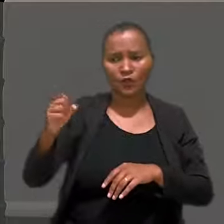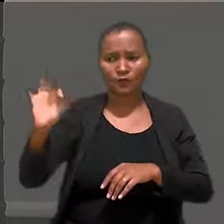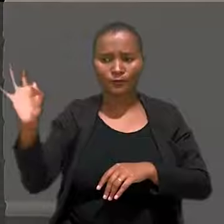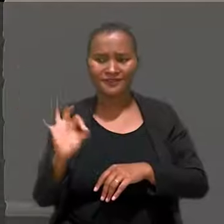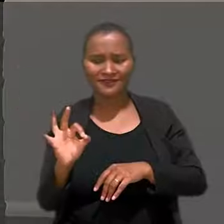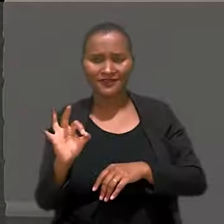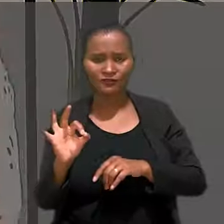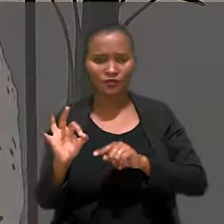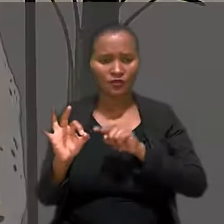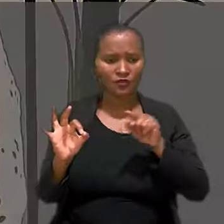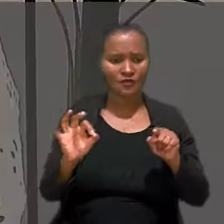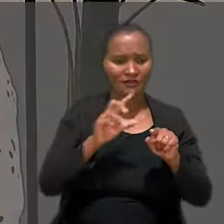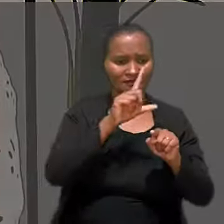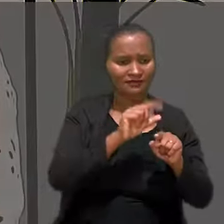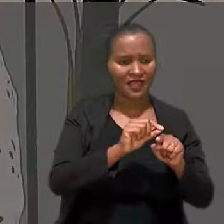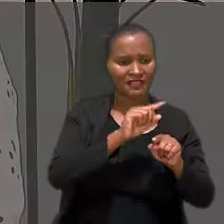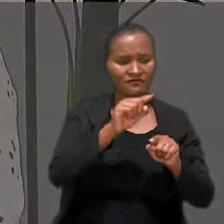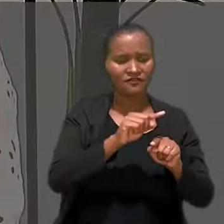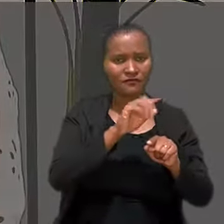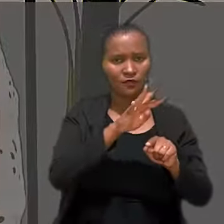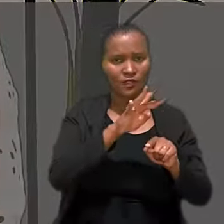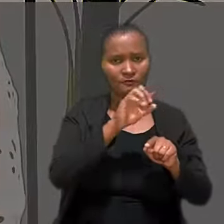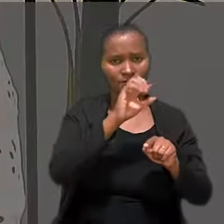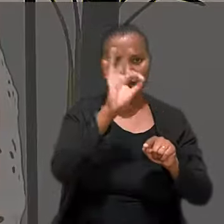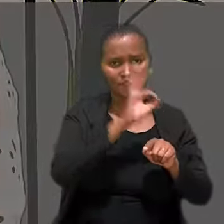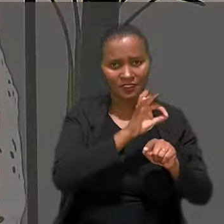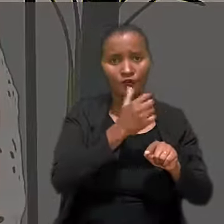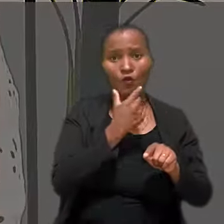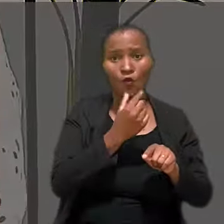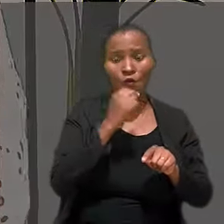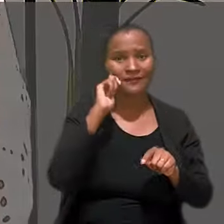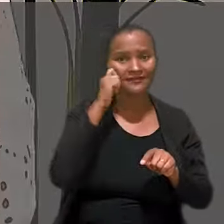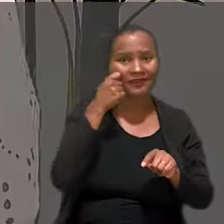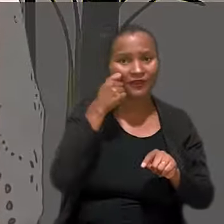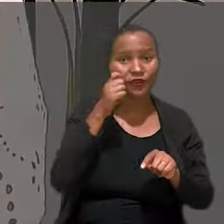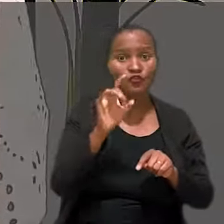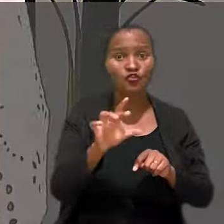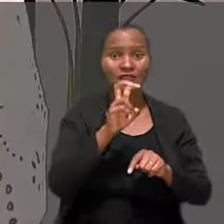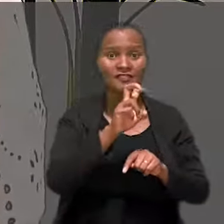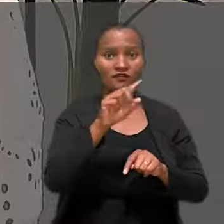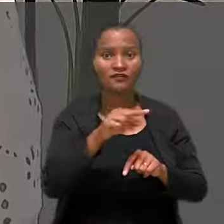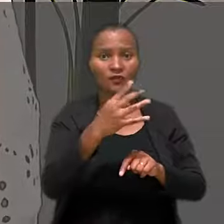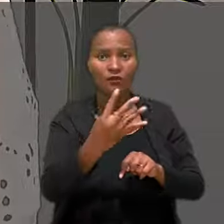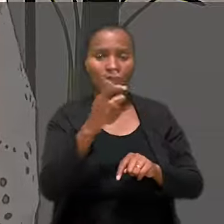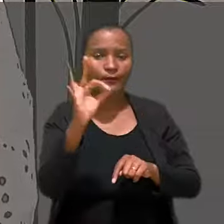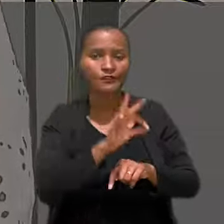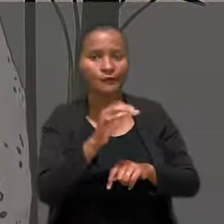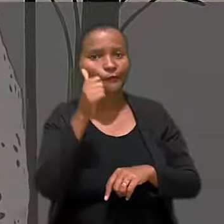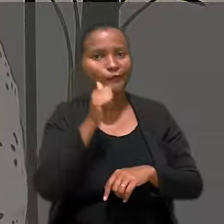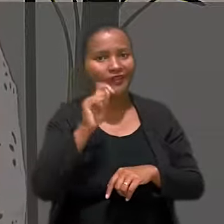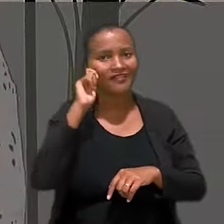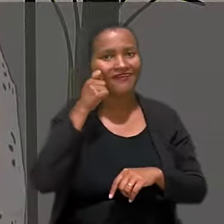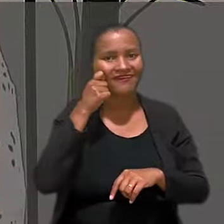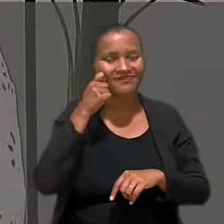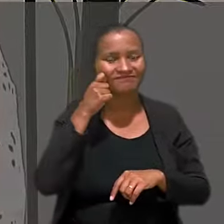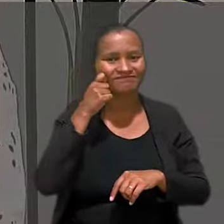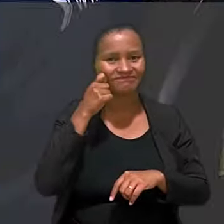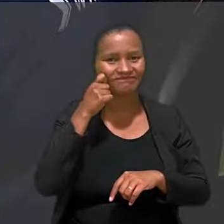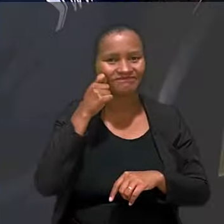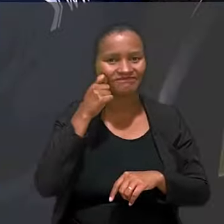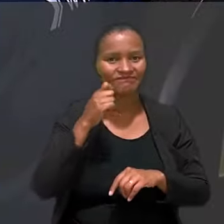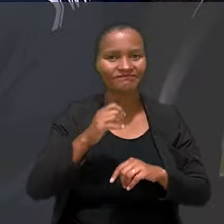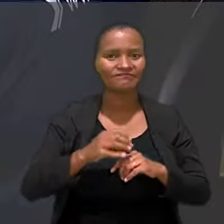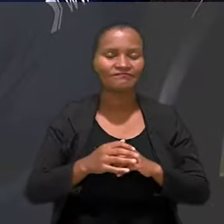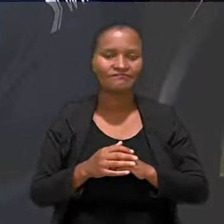,8%, 10,4% são homens negros e apenas 5,4% são mulheres negras.